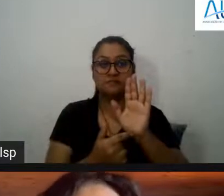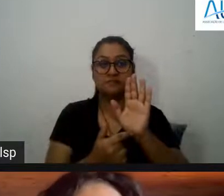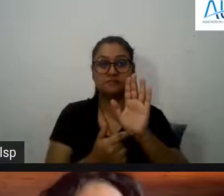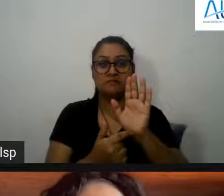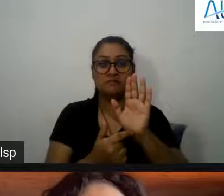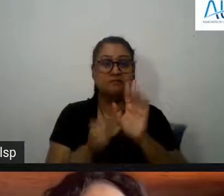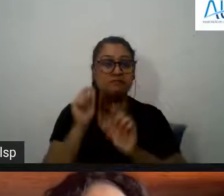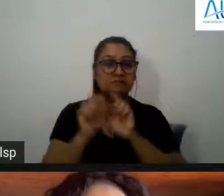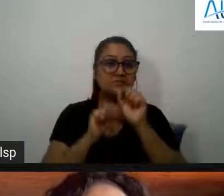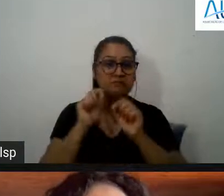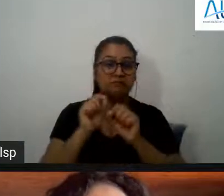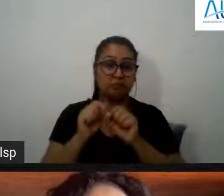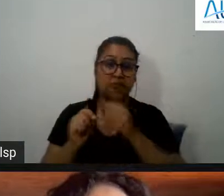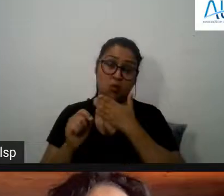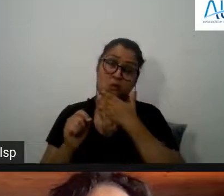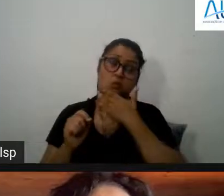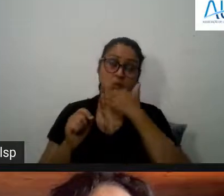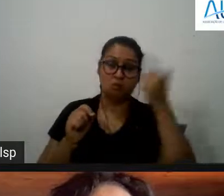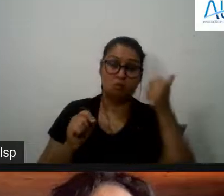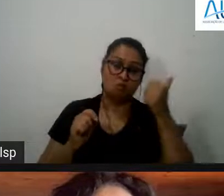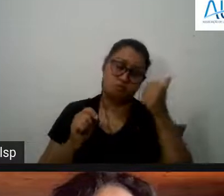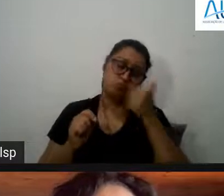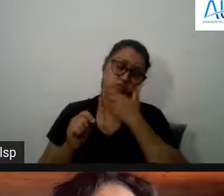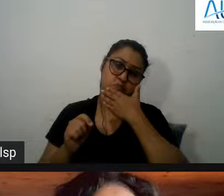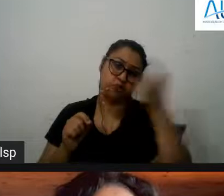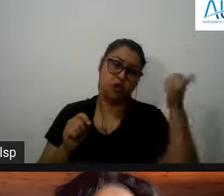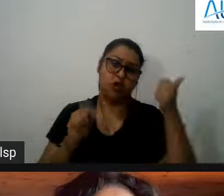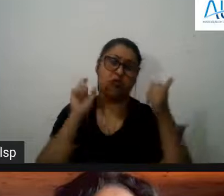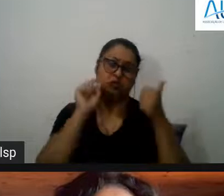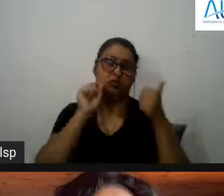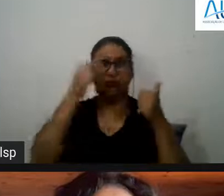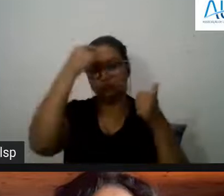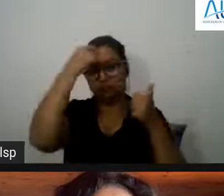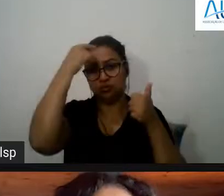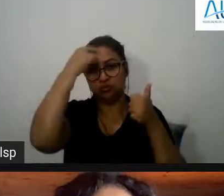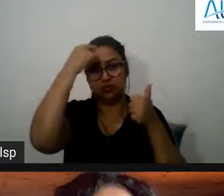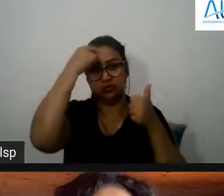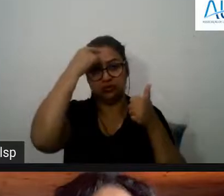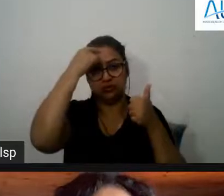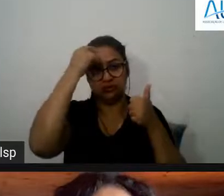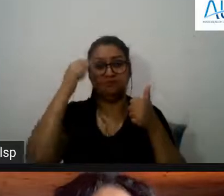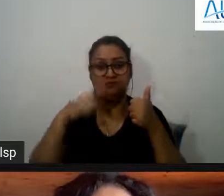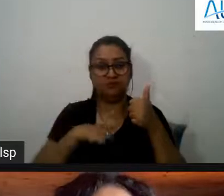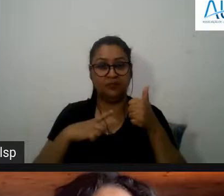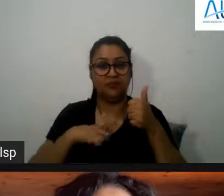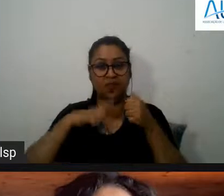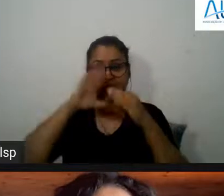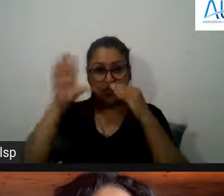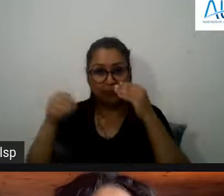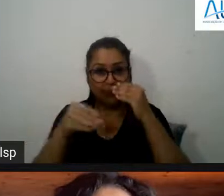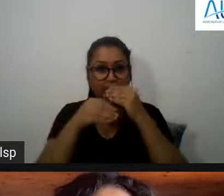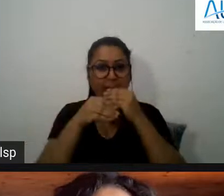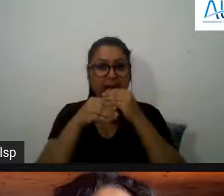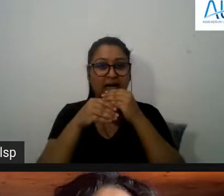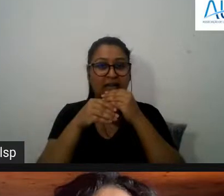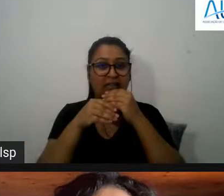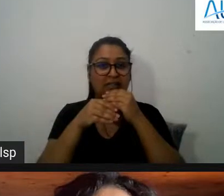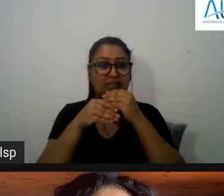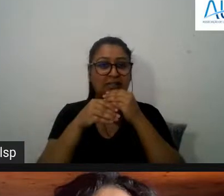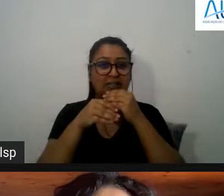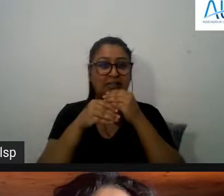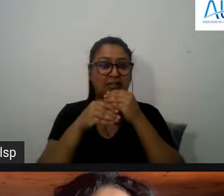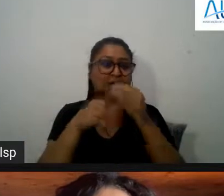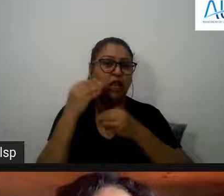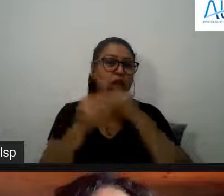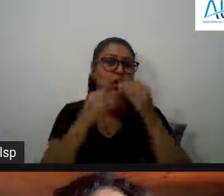um ótimo ponto de partida para esta tomada de consciência eu vou utilizar agora vou soltar para esta questão de como trabalhar